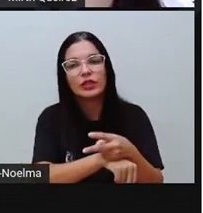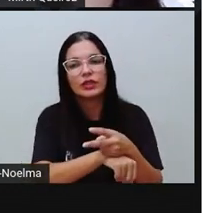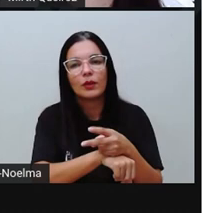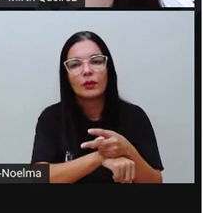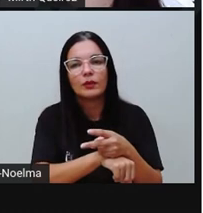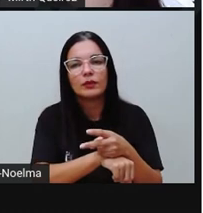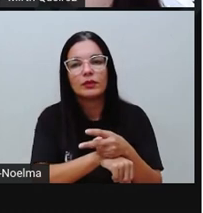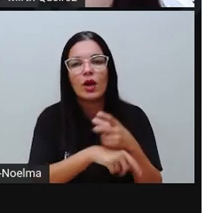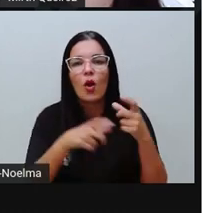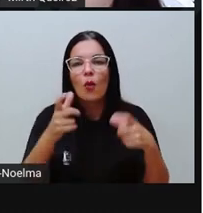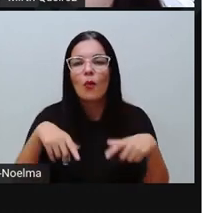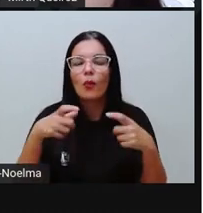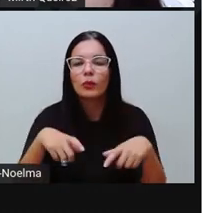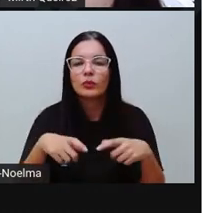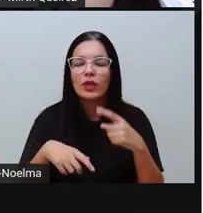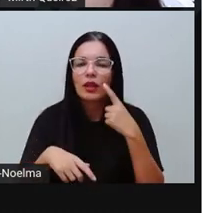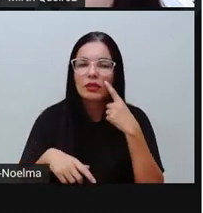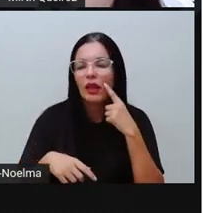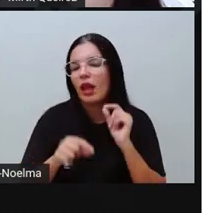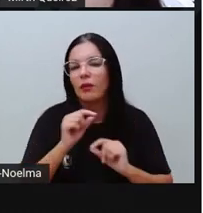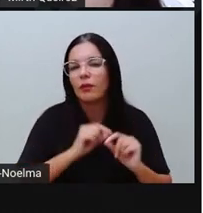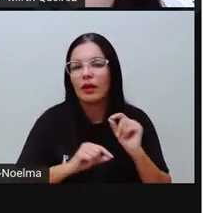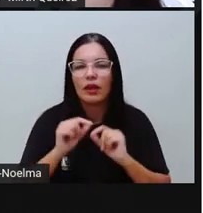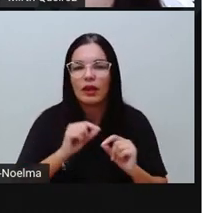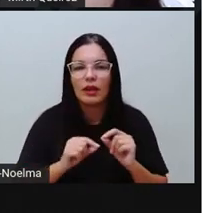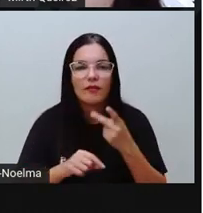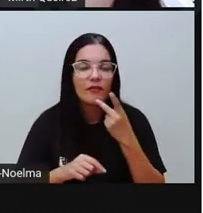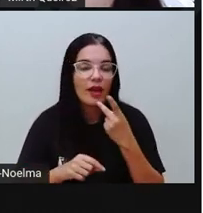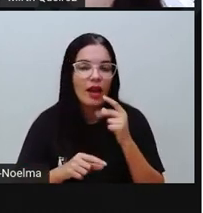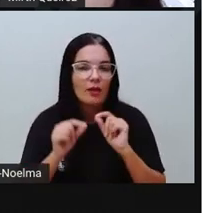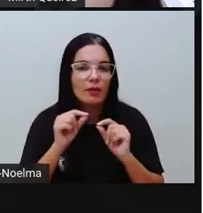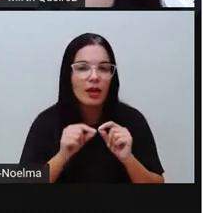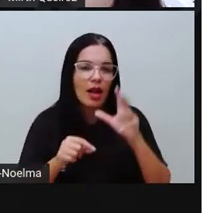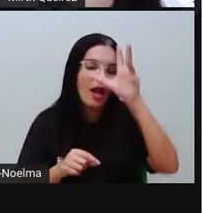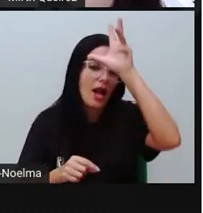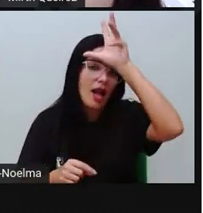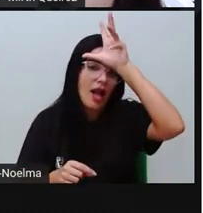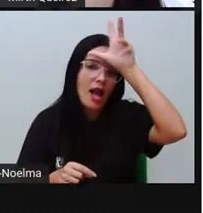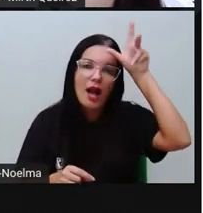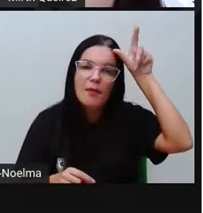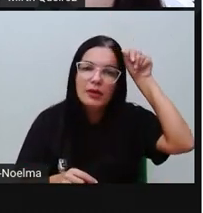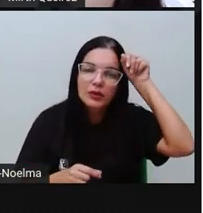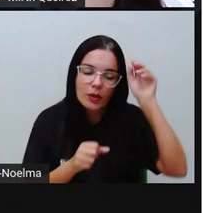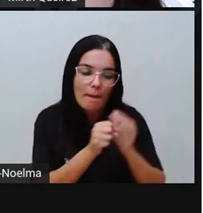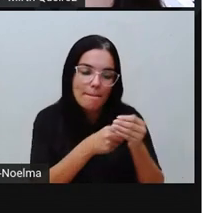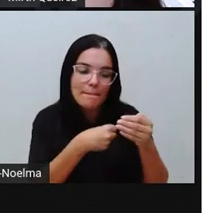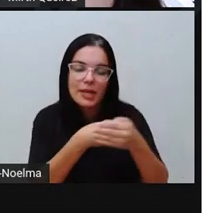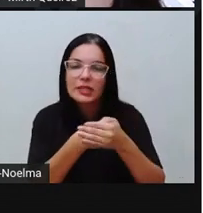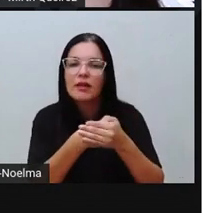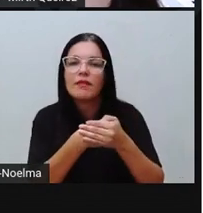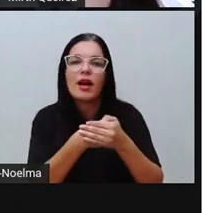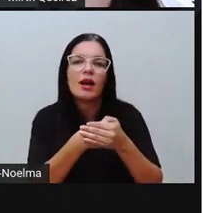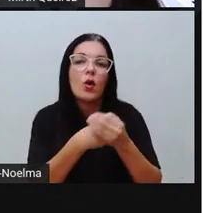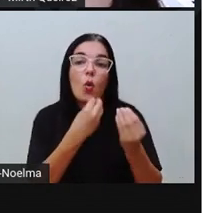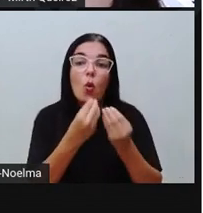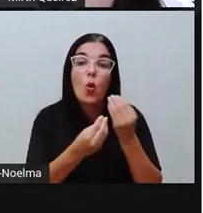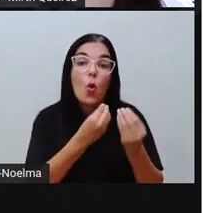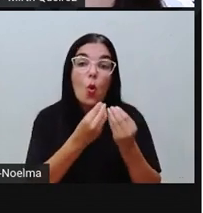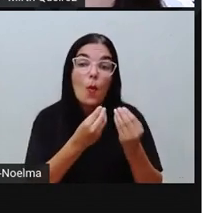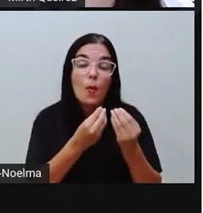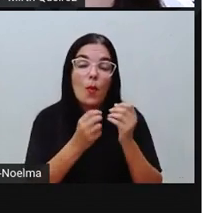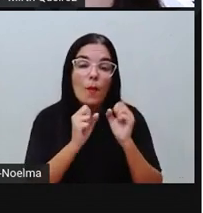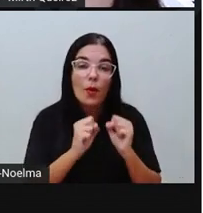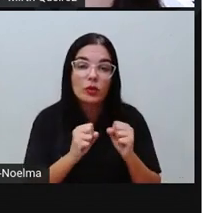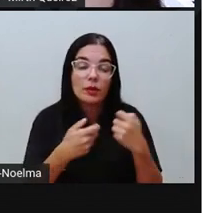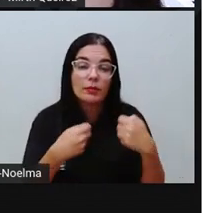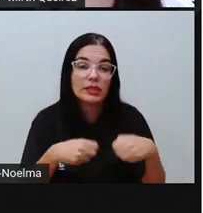vídeo, onde esse vídeo ele vai falar sobre a conservação da Amazônia, né? Conservar a Amazônia é